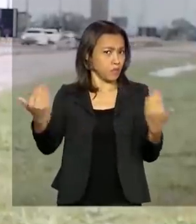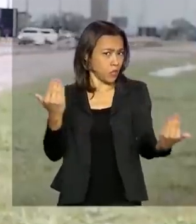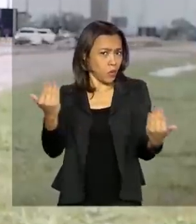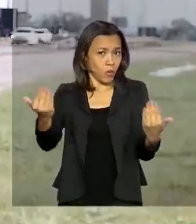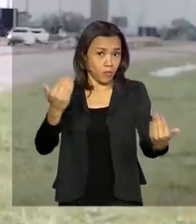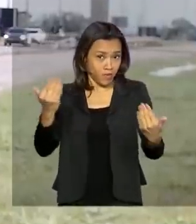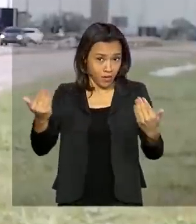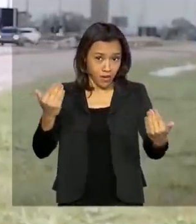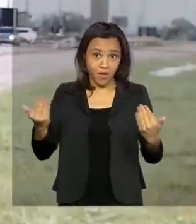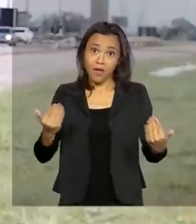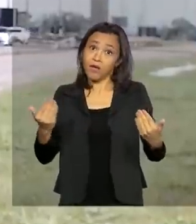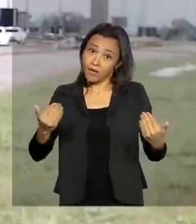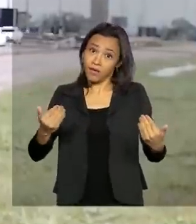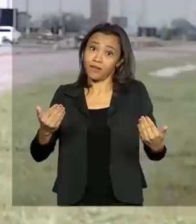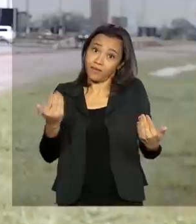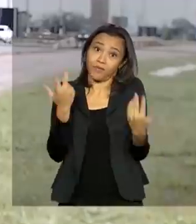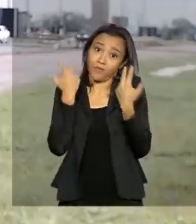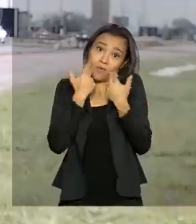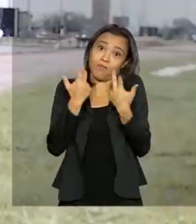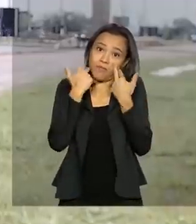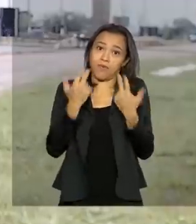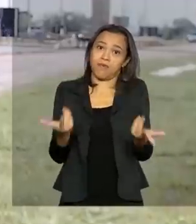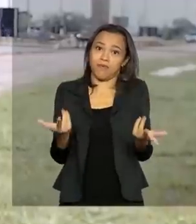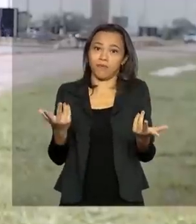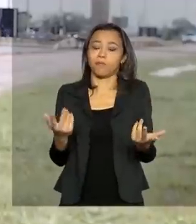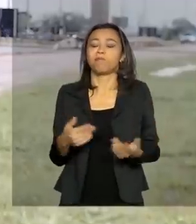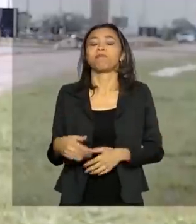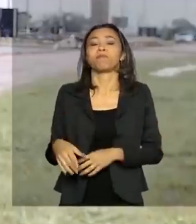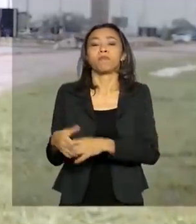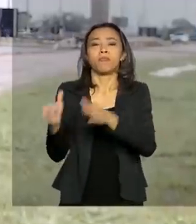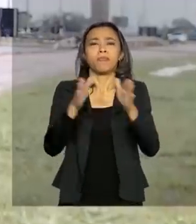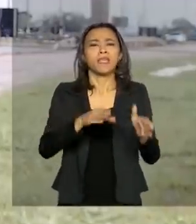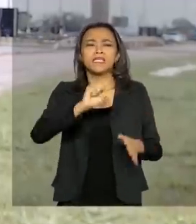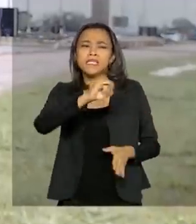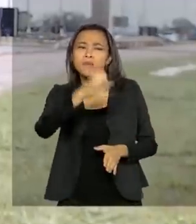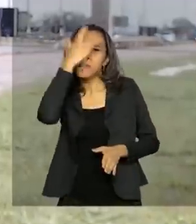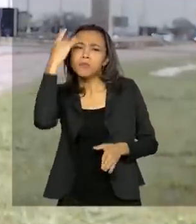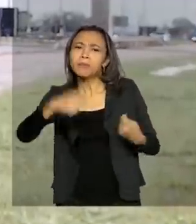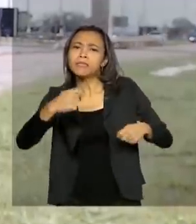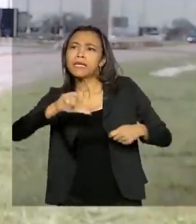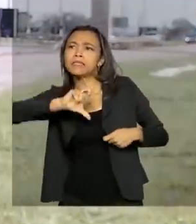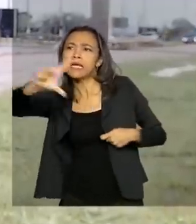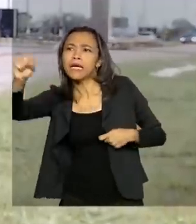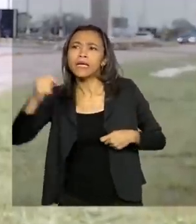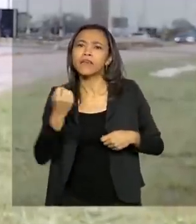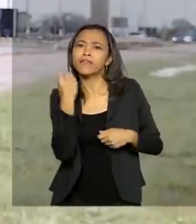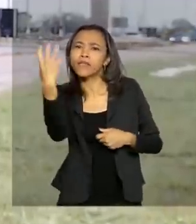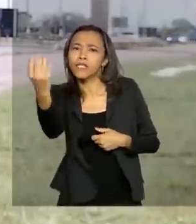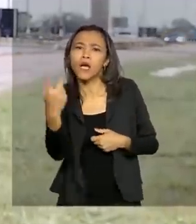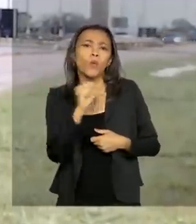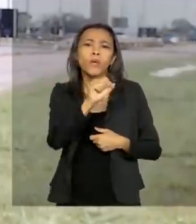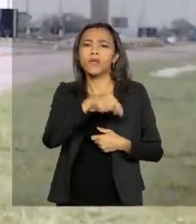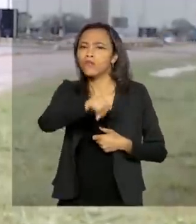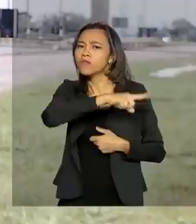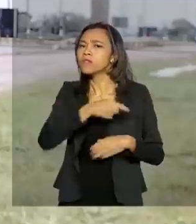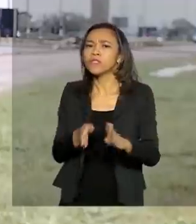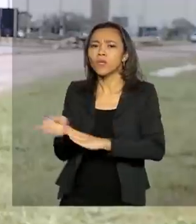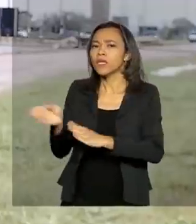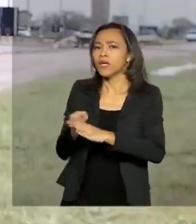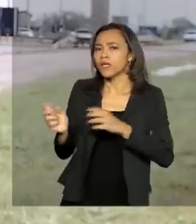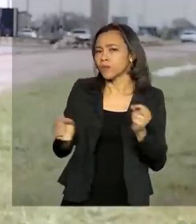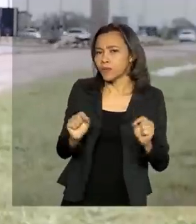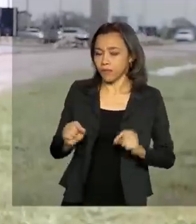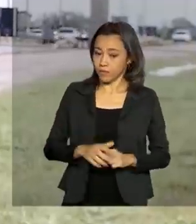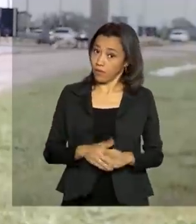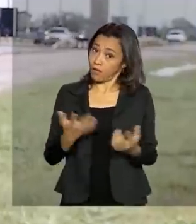é o feriado semana santa. Ainda assim, se algum motorista precisar sair, precisar viajar, qual é a recomendação da Polícia Rodoviária Federal? Na